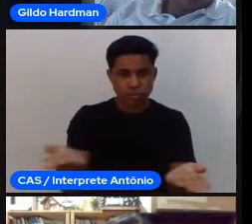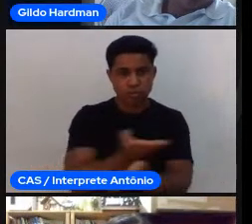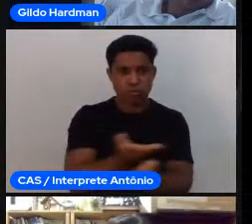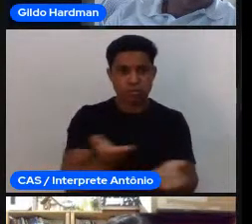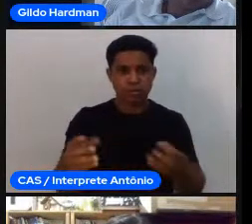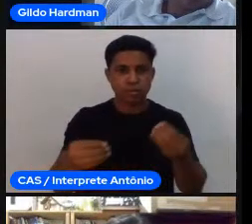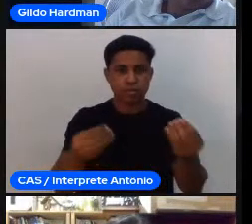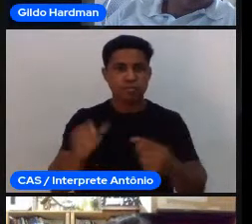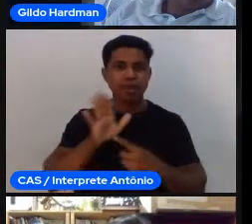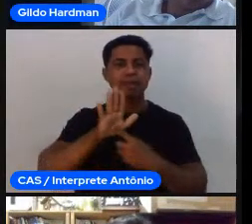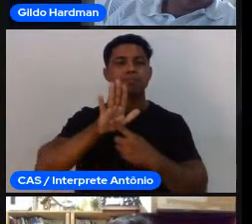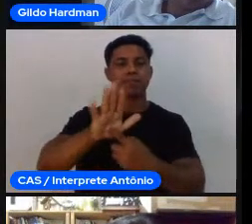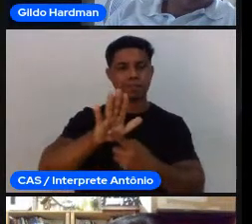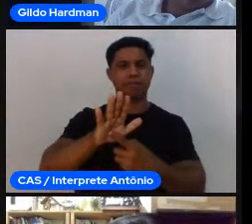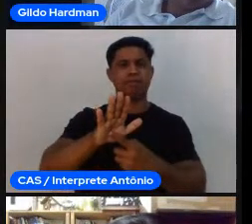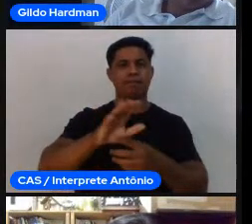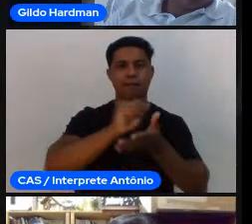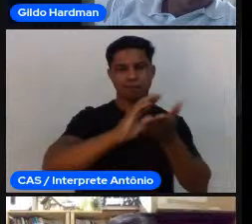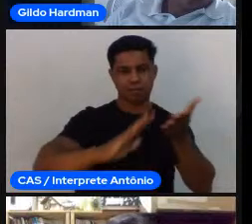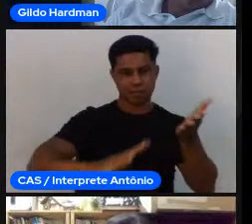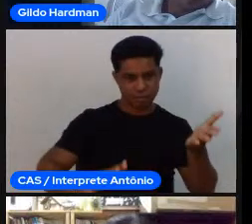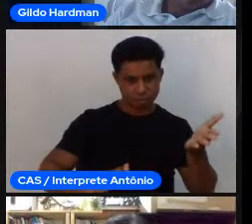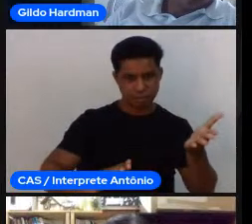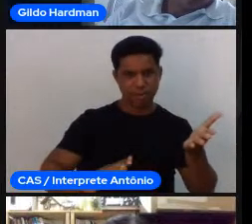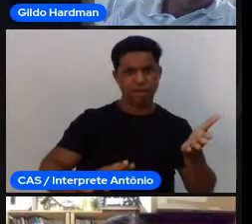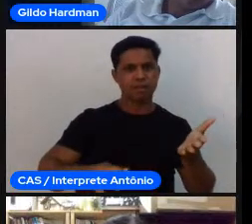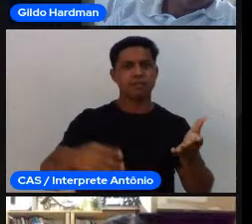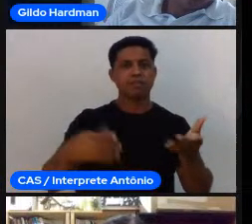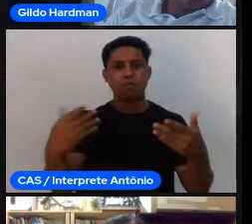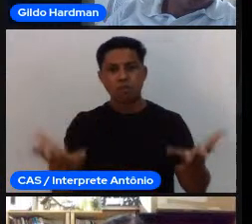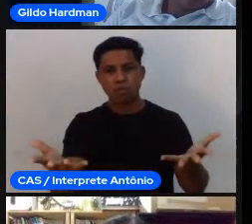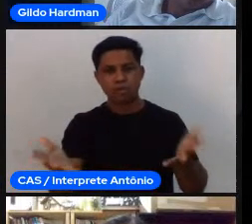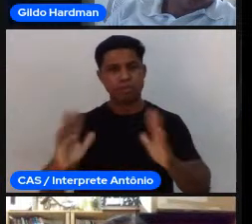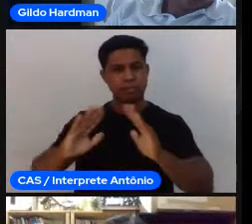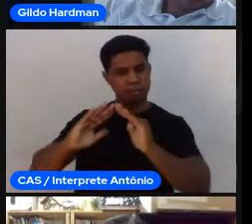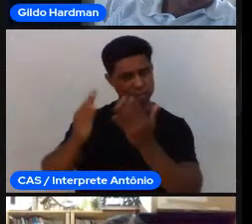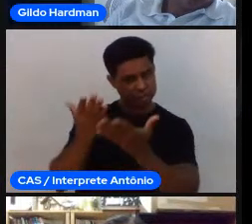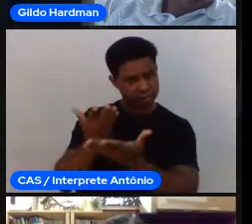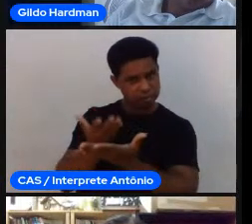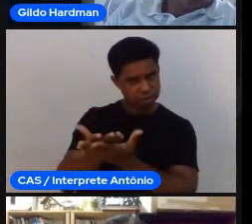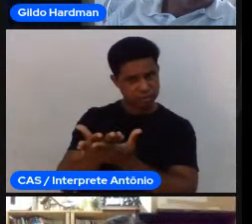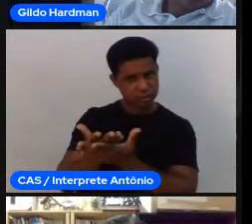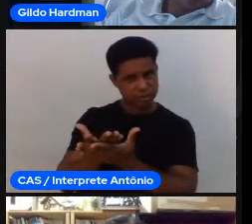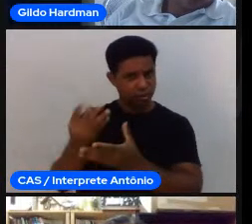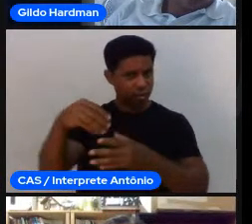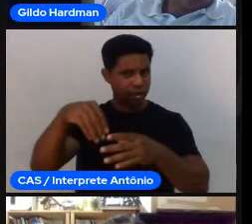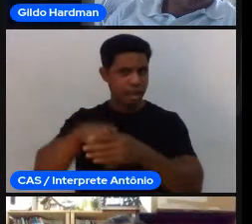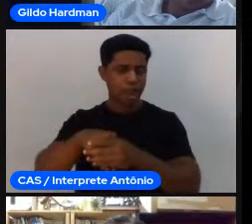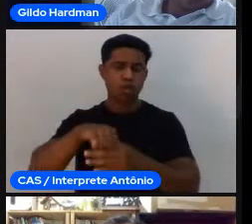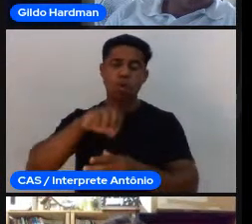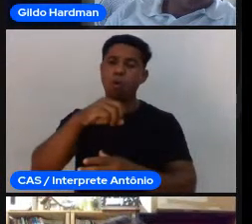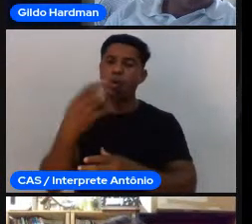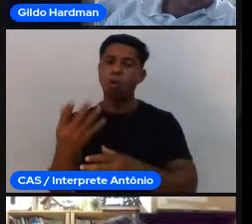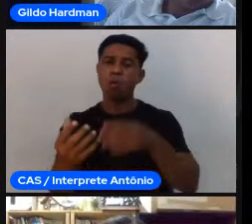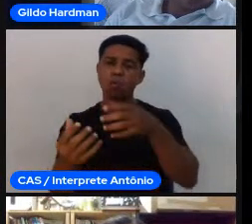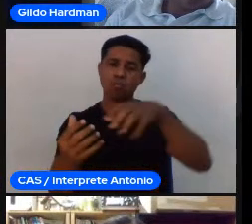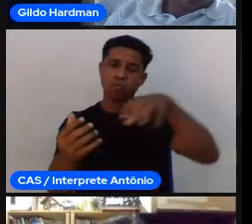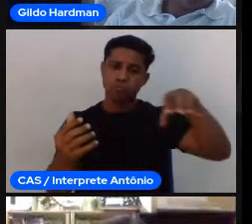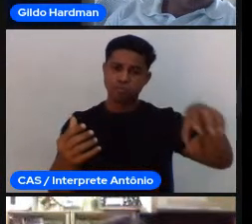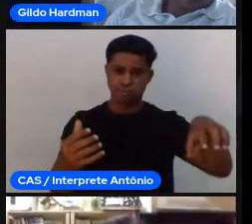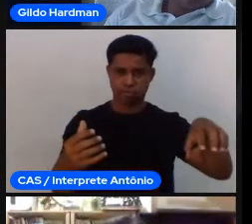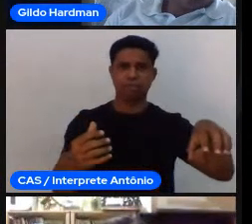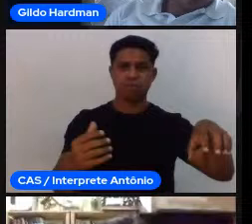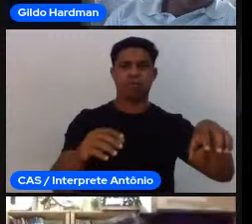modalidades, seja na escola ou fora da escola, esses princípios me parecem um bom princípio de